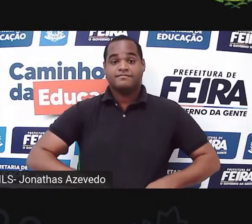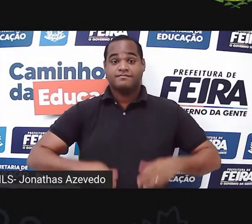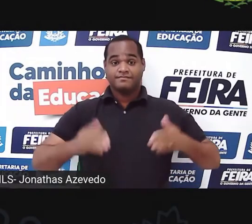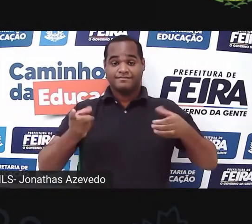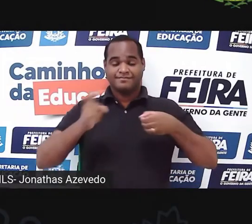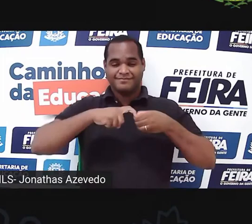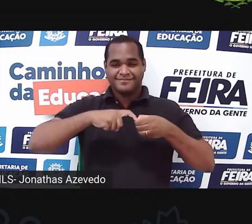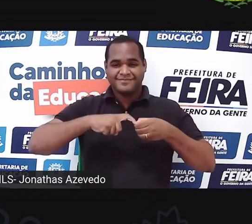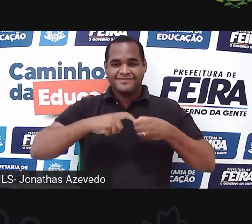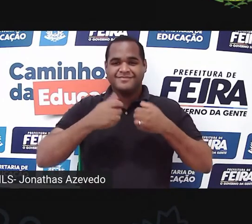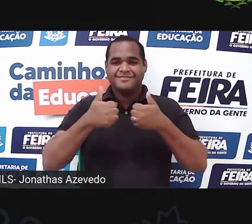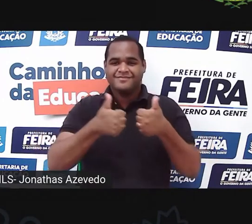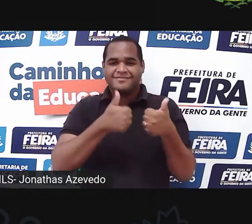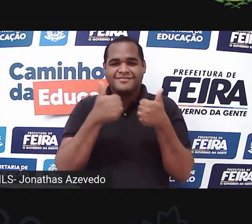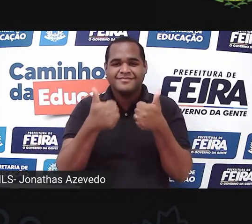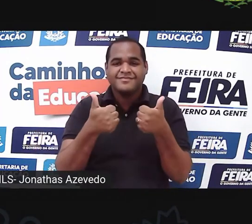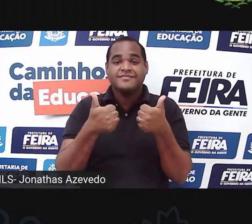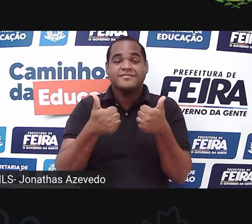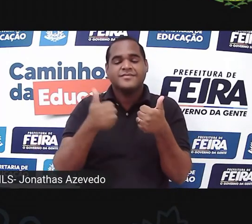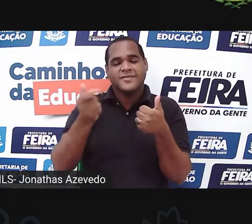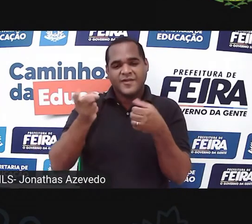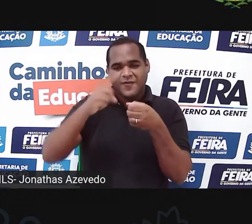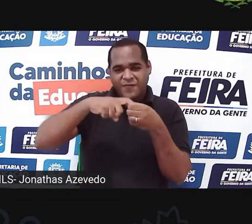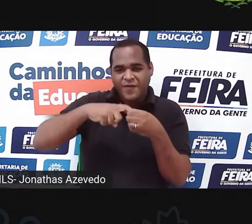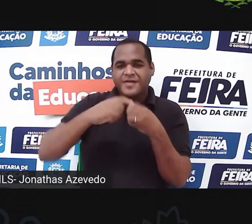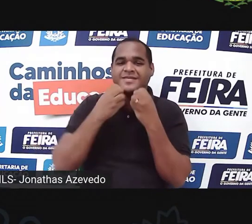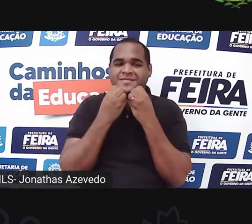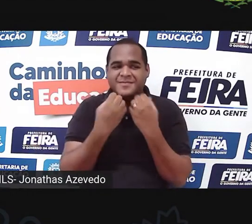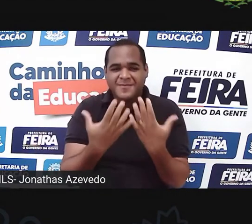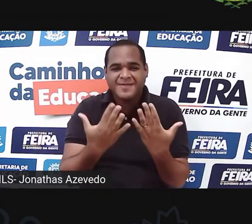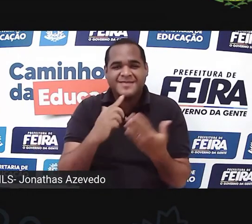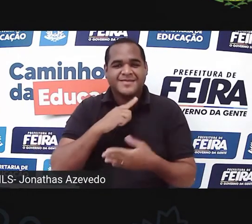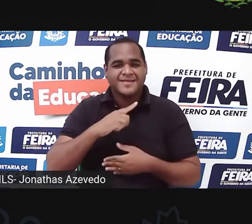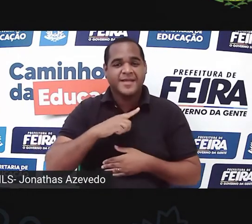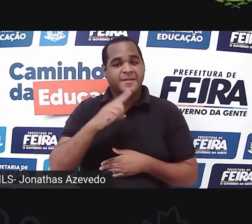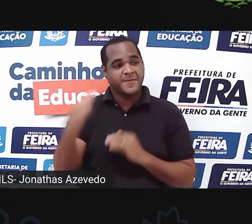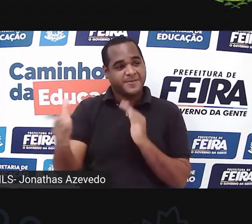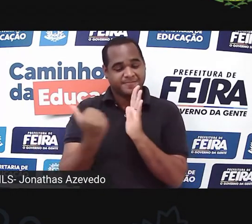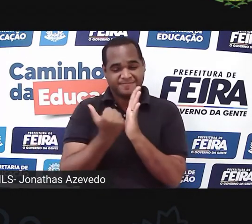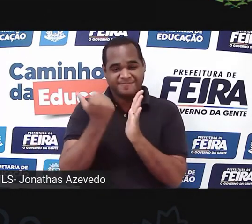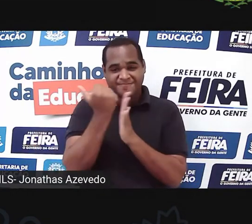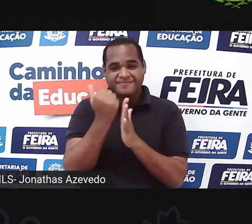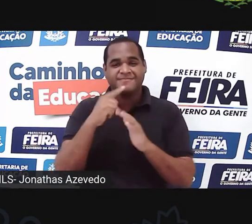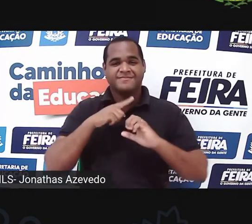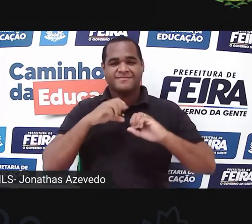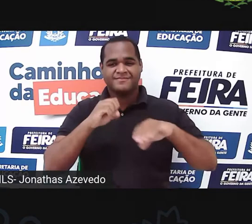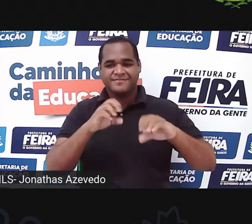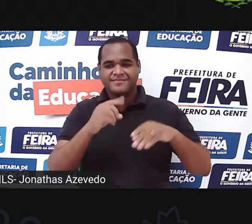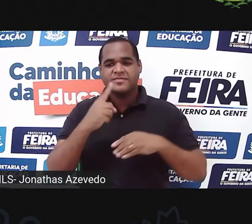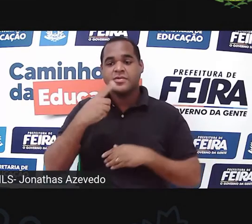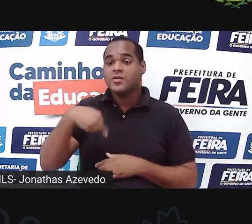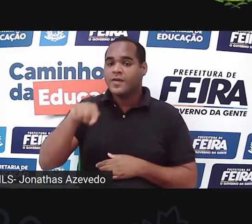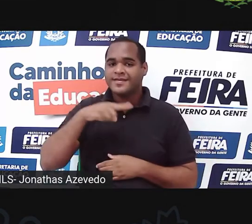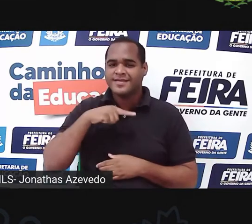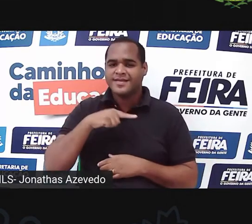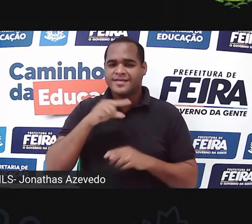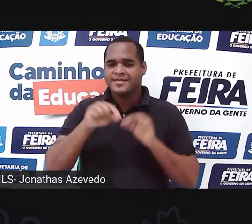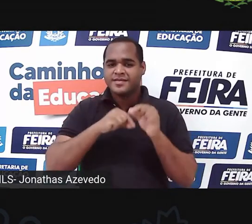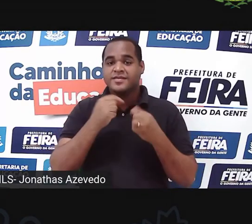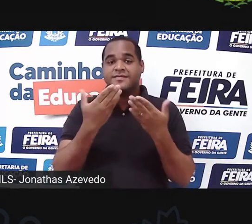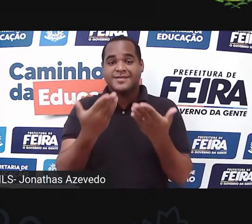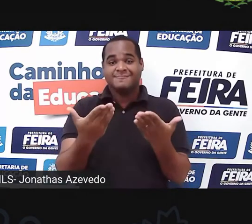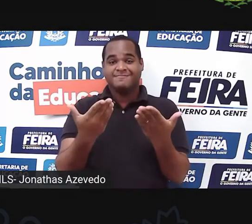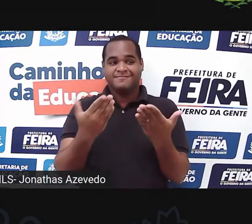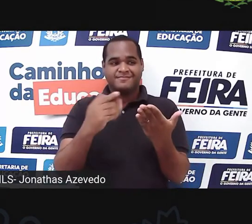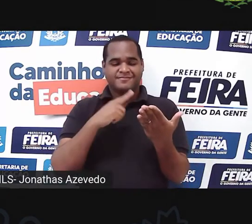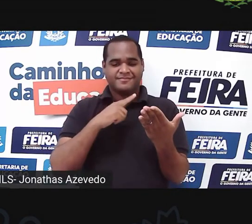Voltamos, é isso aí, estamos de volta. Mais uma aula, nós aqui, você aí do outro lado,